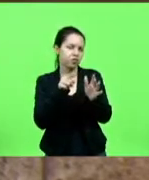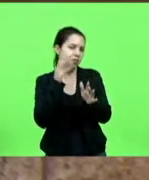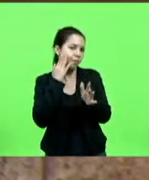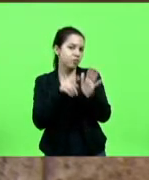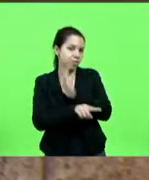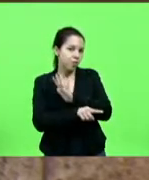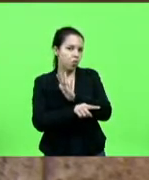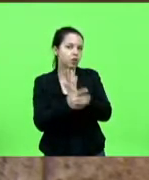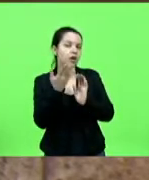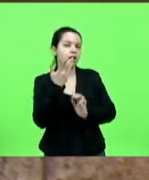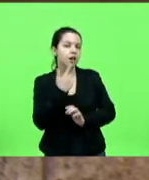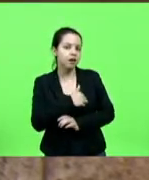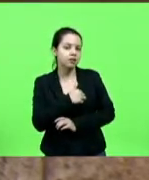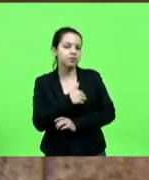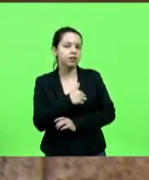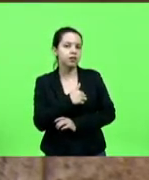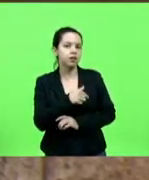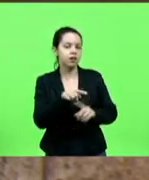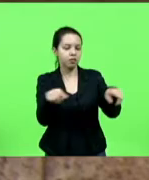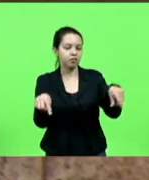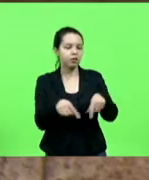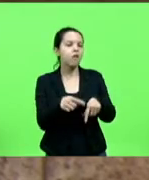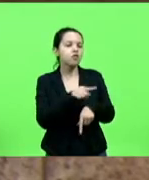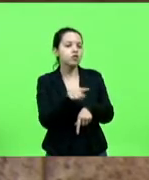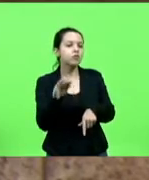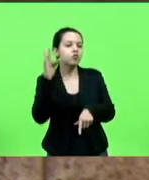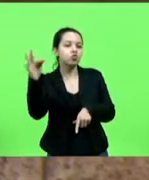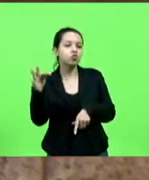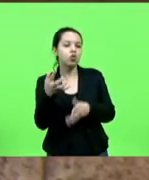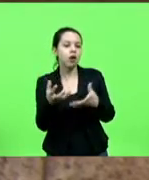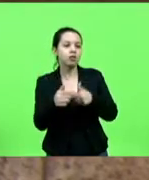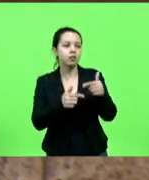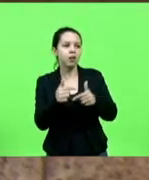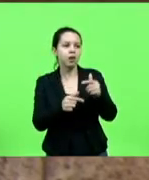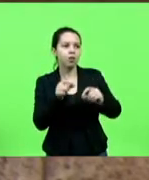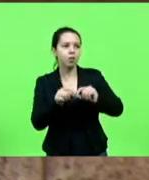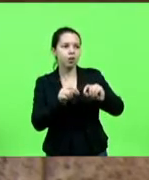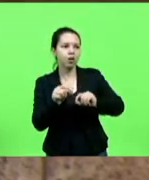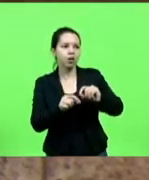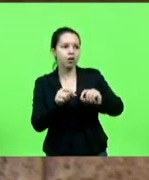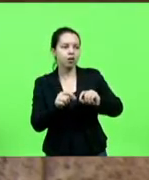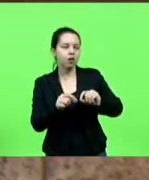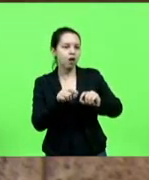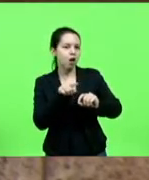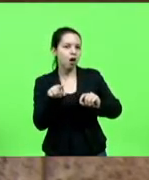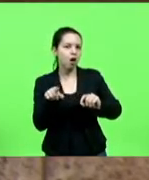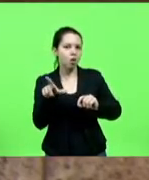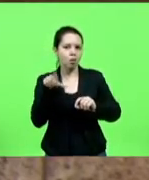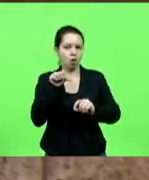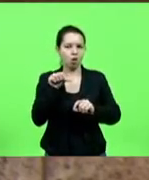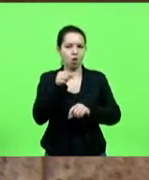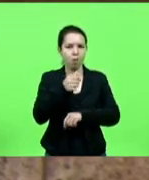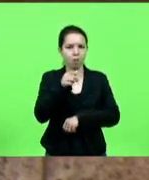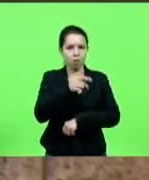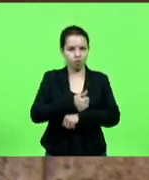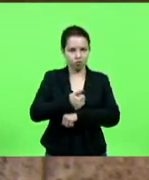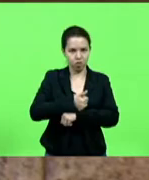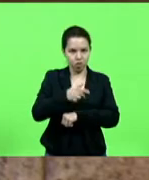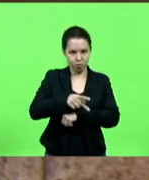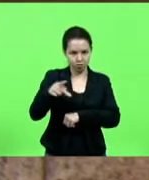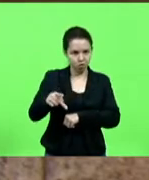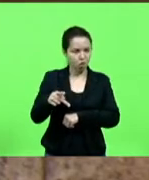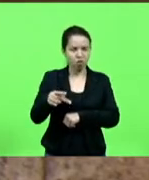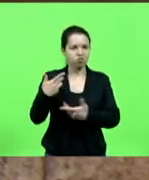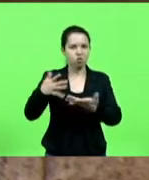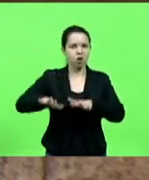o que você quer ser no futuro e ninguém escolhe a profissão de professor porque tem se tornado uma carreira pouco atrativa.